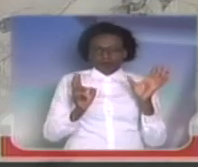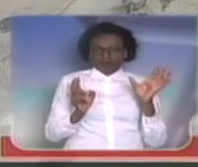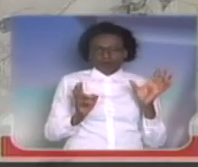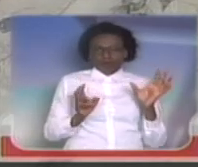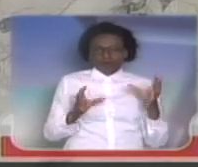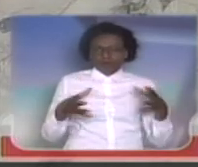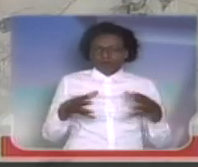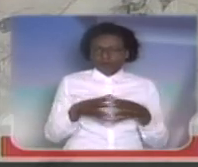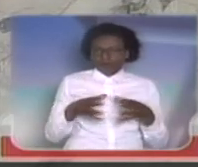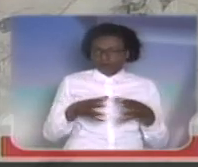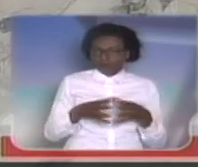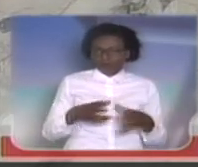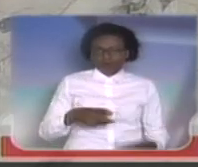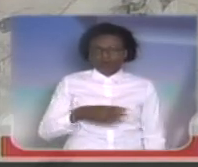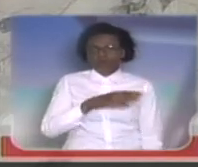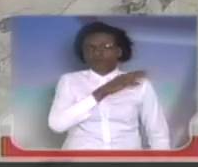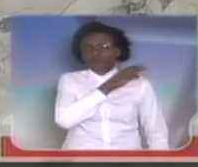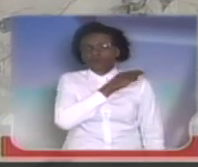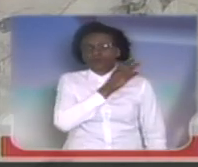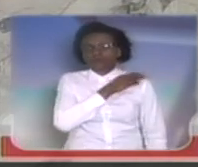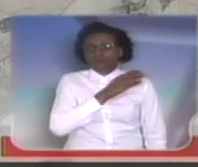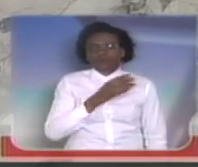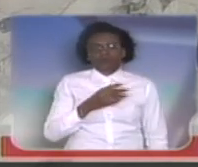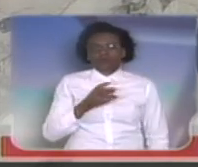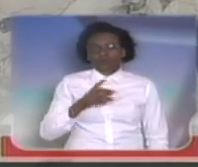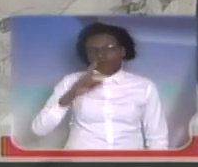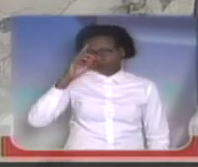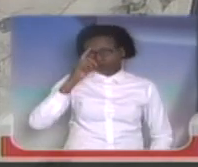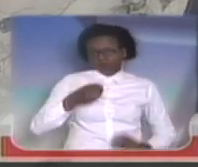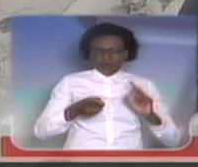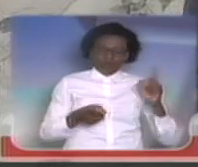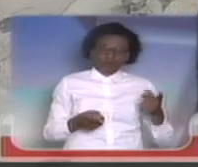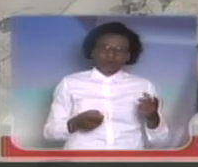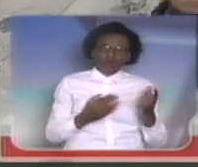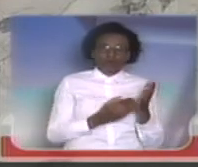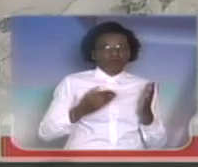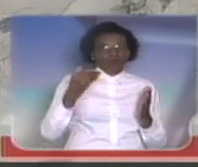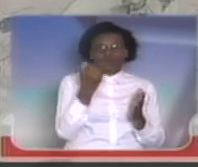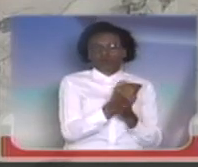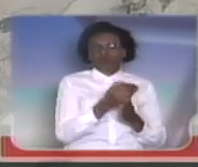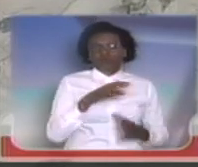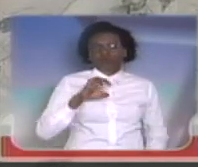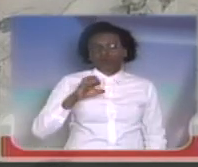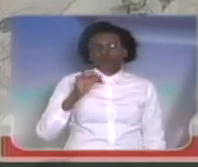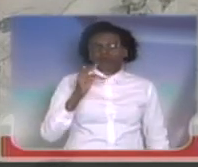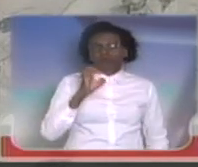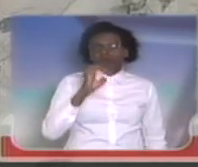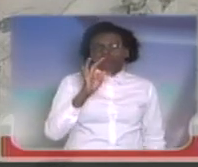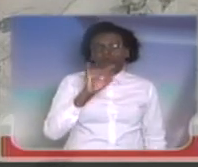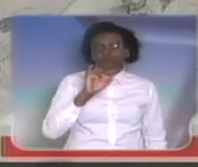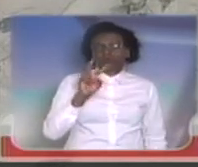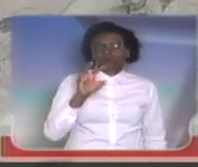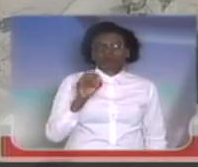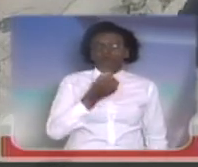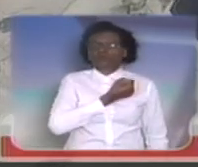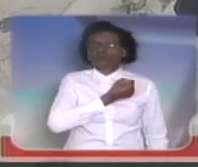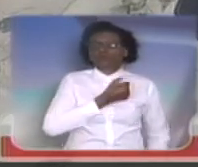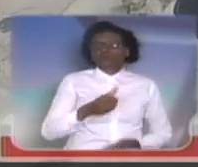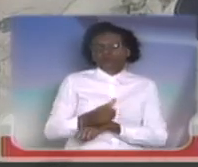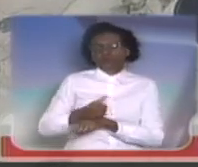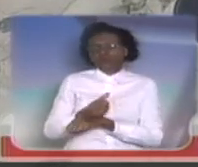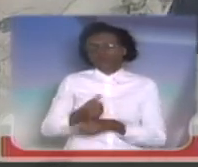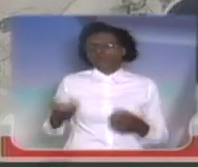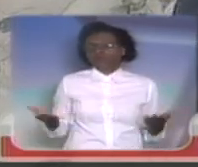pelo corpo de bombeiro militar. O que praticamente duplicaria, triplicaria o efetivo do corpo de bombeiros hoje no estado de São Paulo,